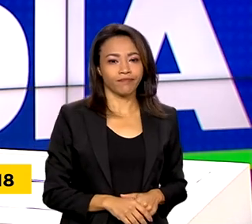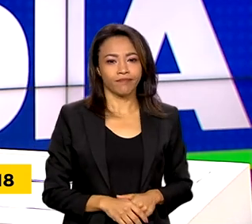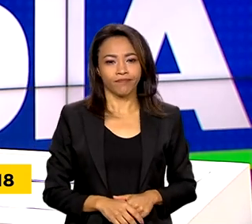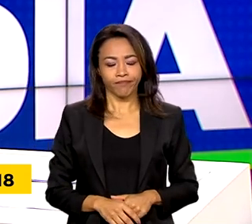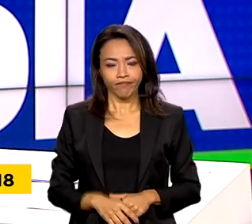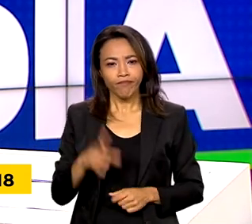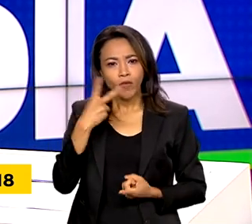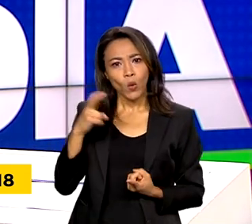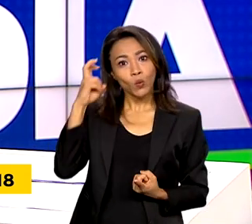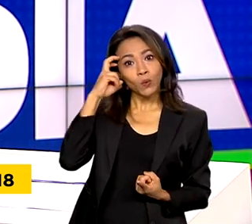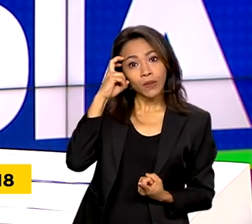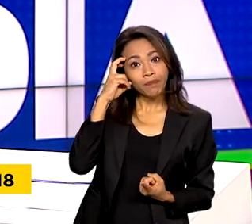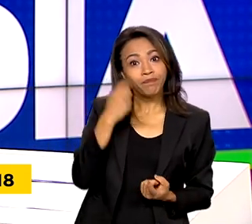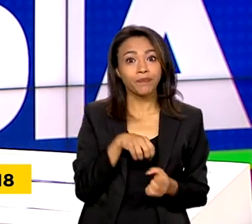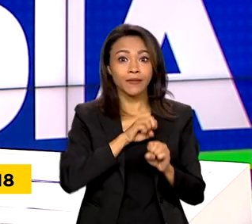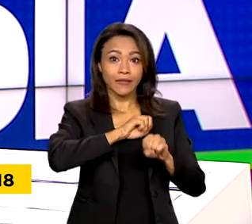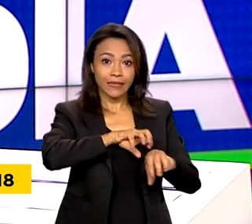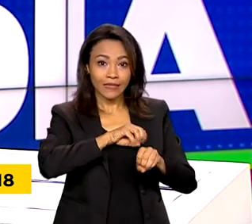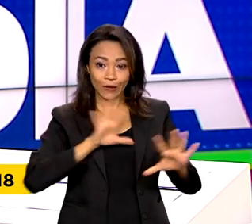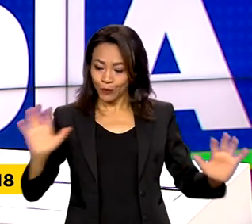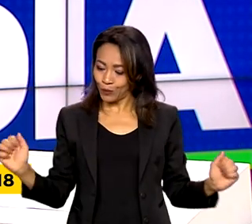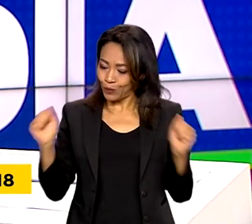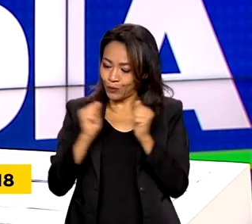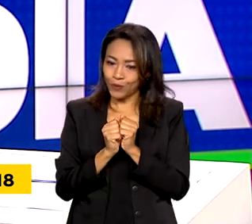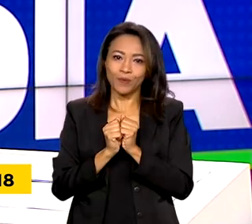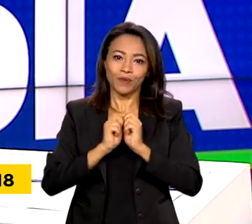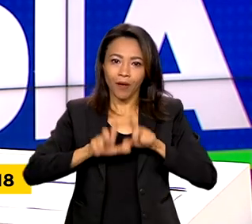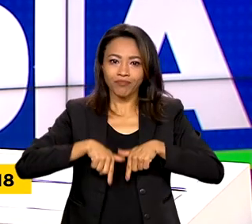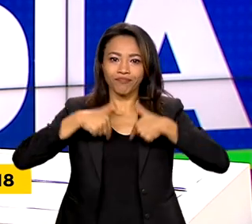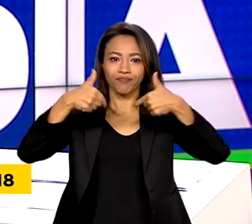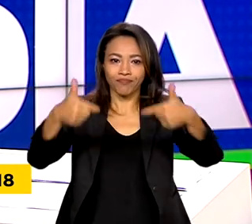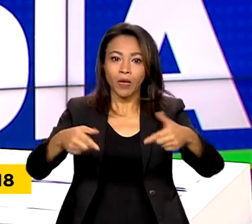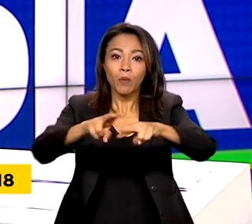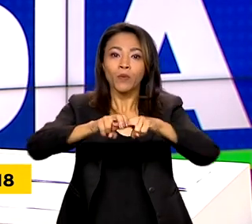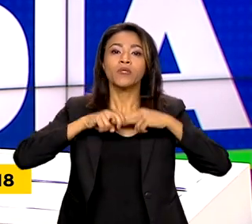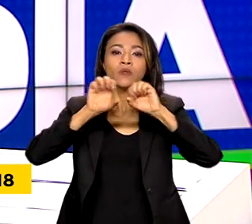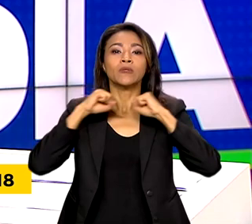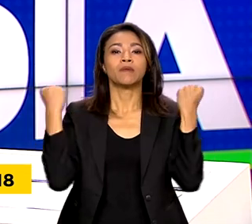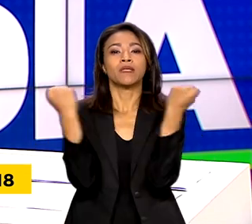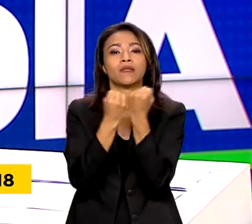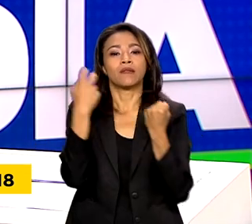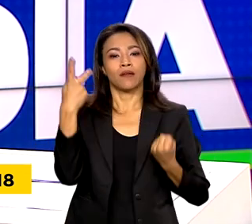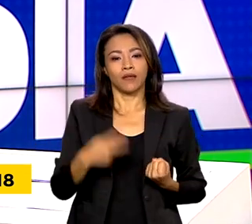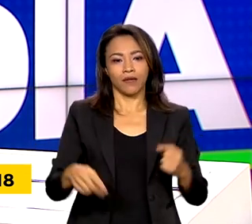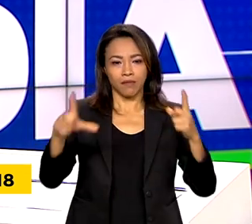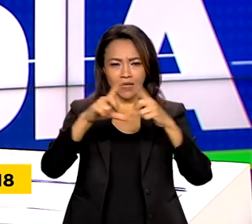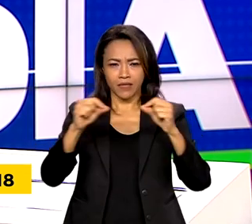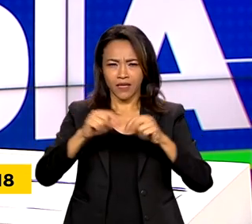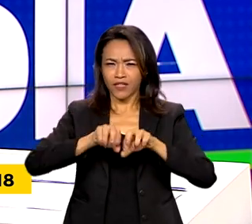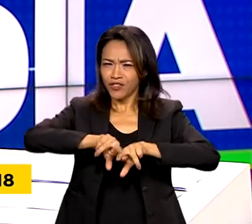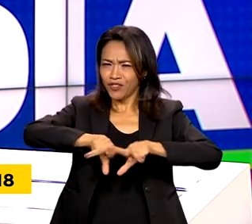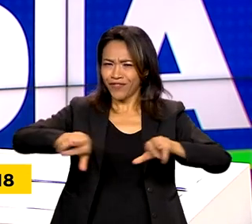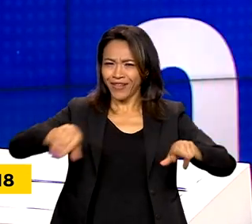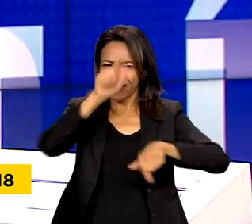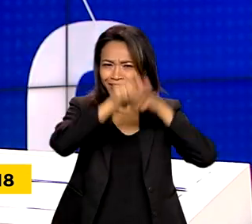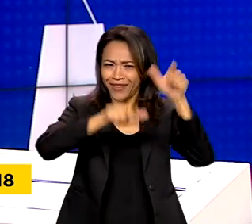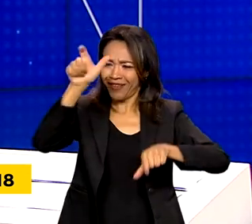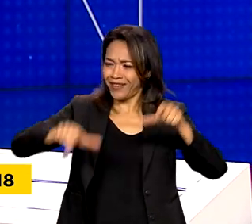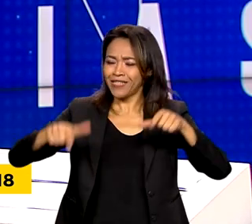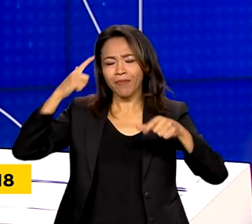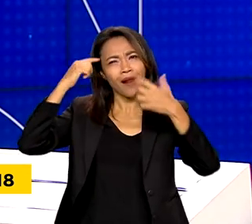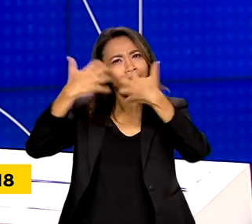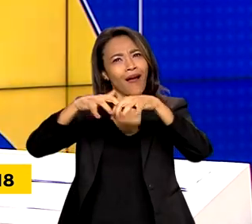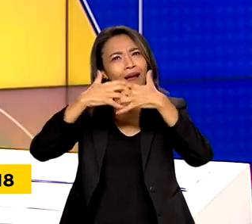Cultura e educação andam juntas. Por isso, um seminário em Brasília reuniu diferentes atores para pensar